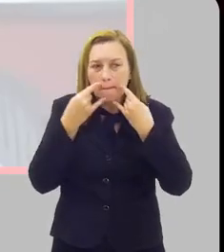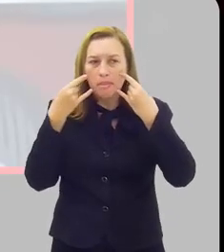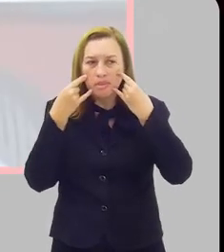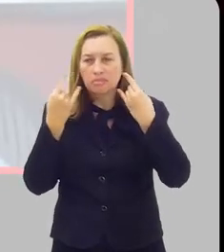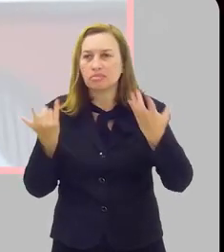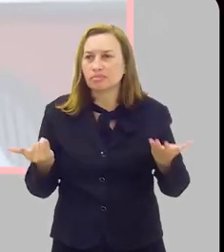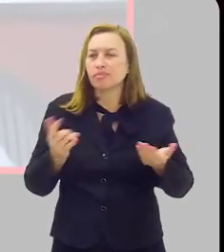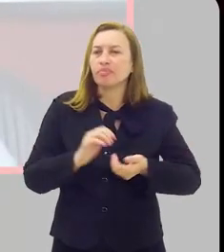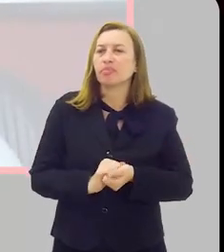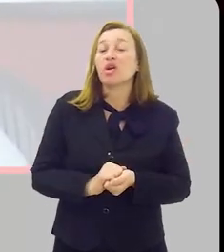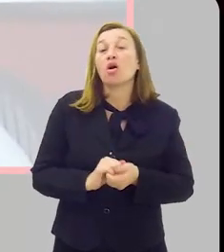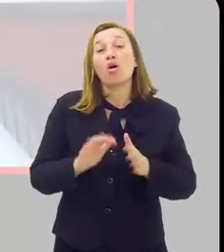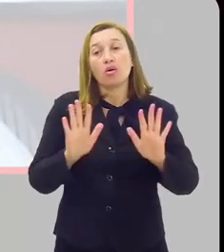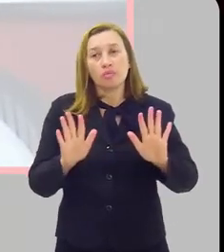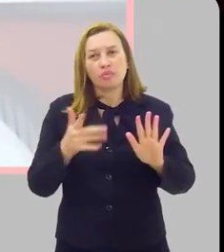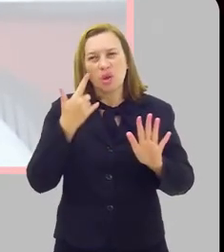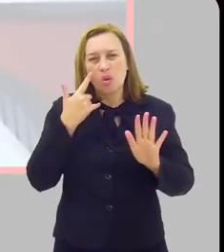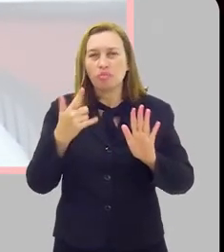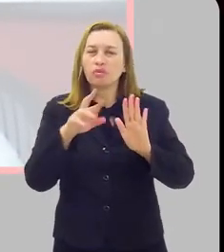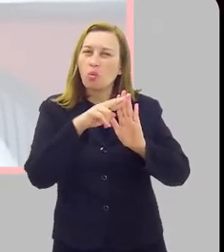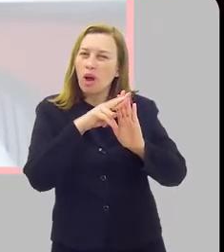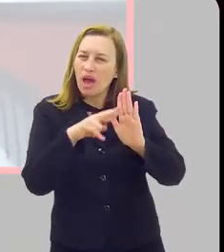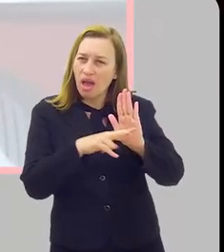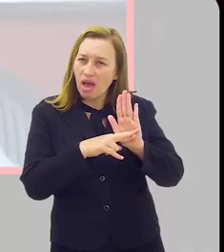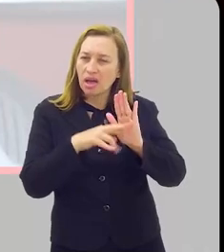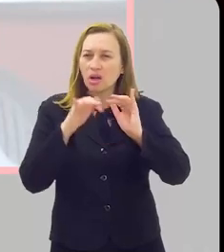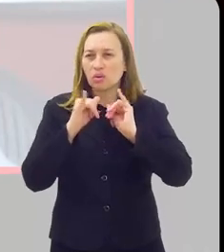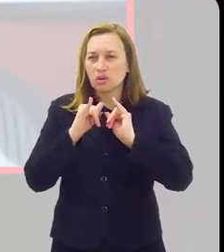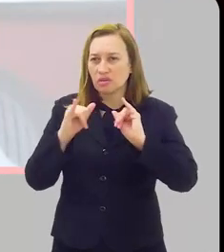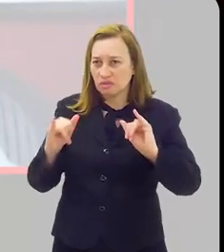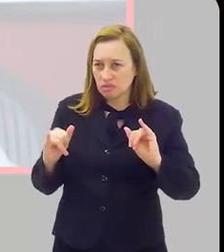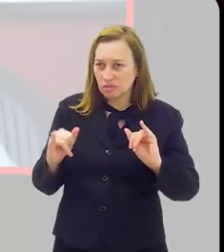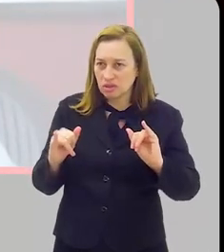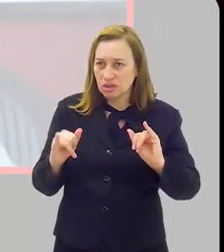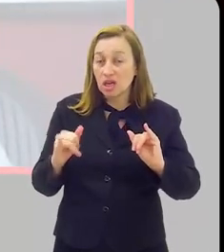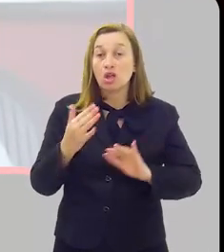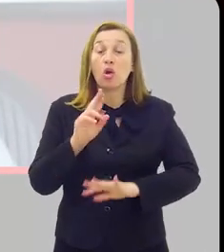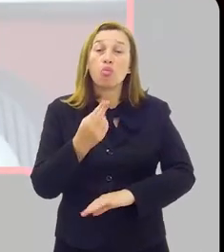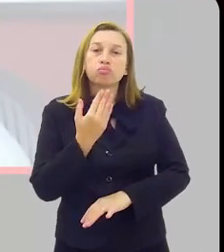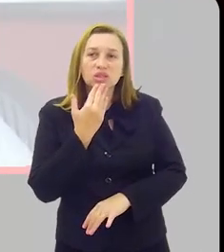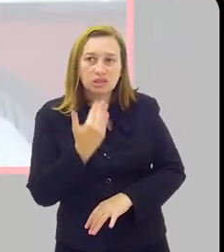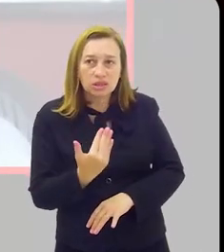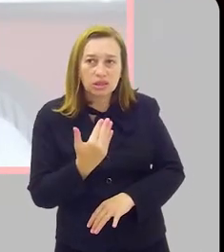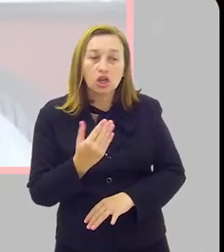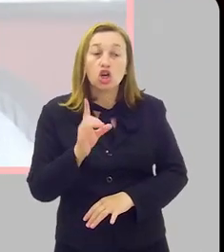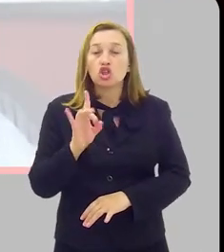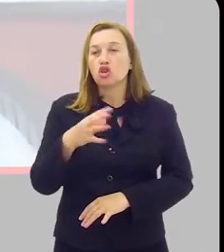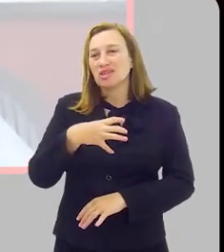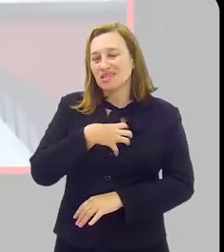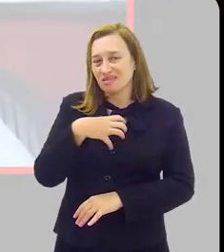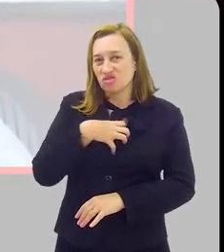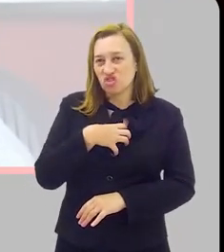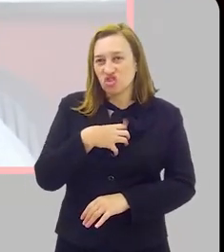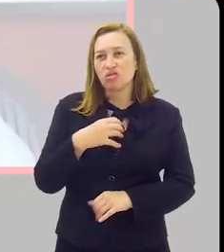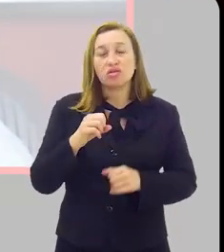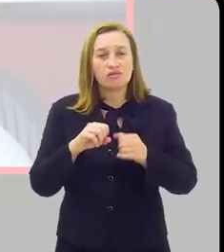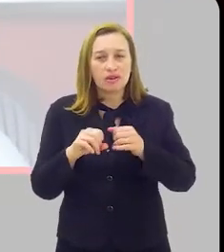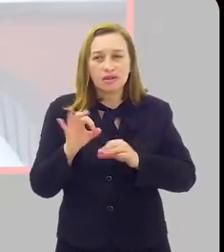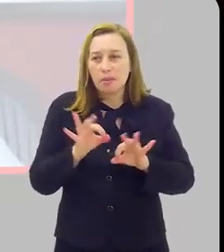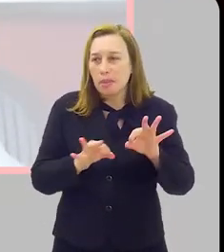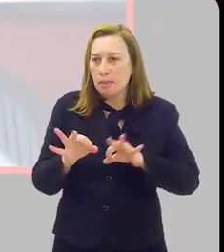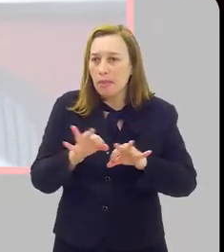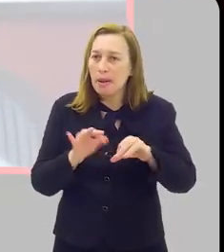Olha, uma medida, quando ela é determinada ou recomendada, ela só tem sentido de ser feita,